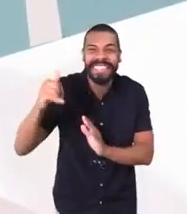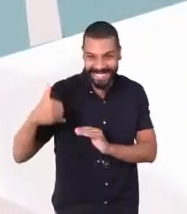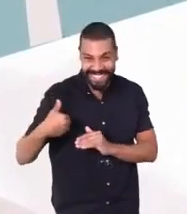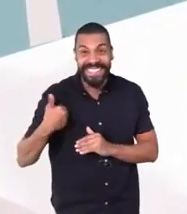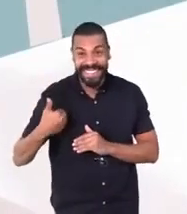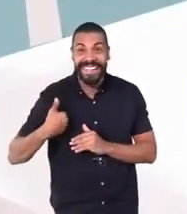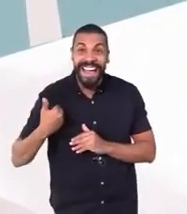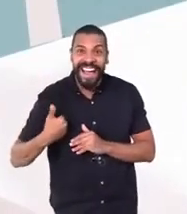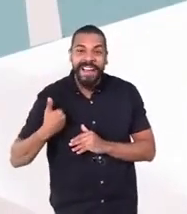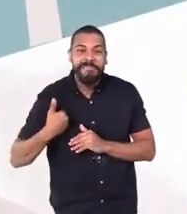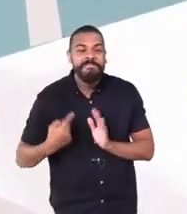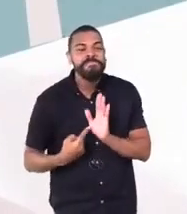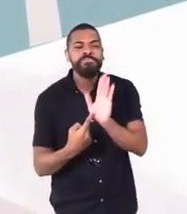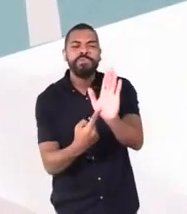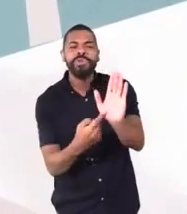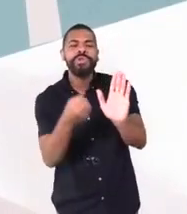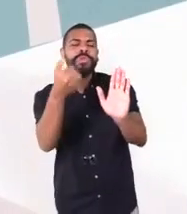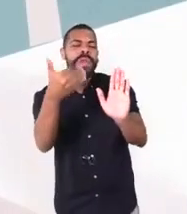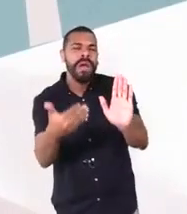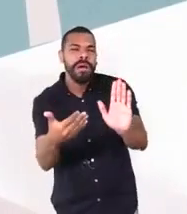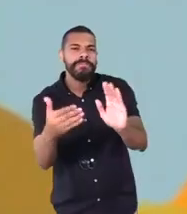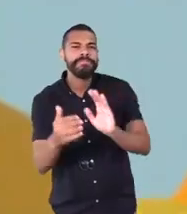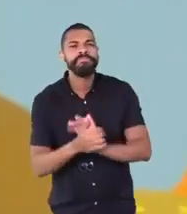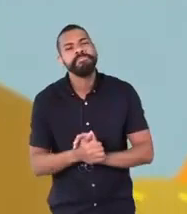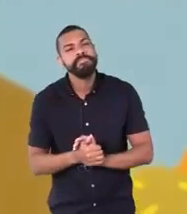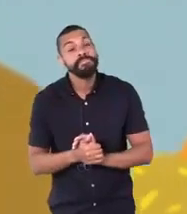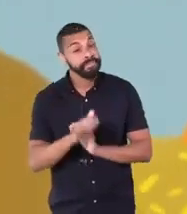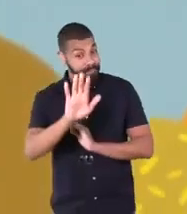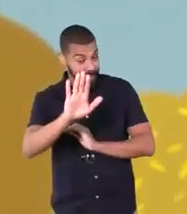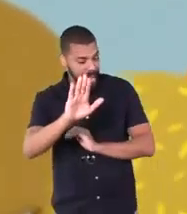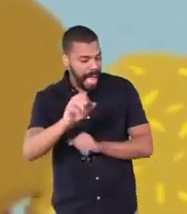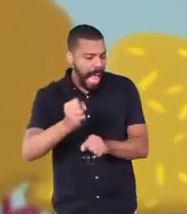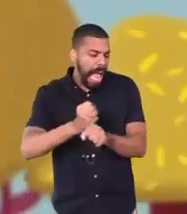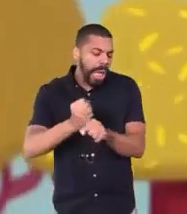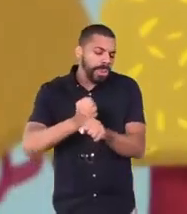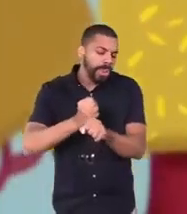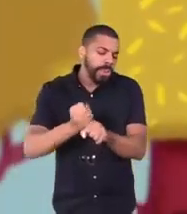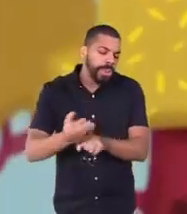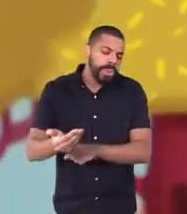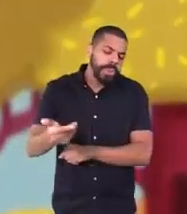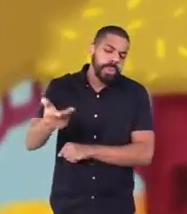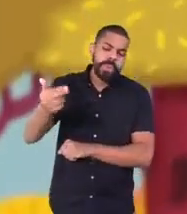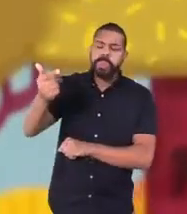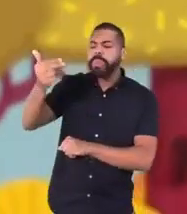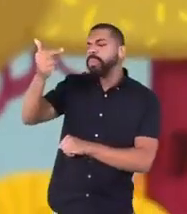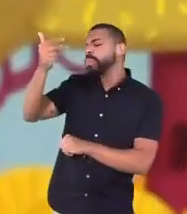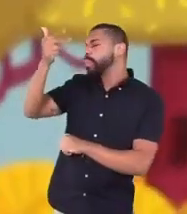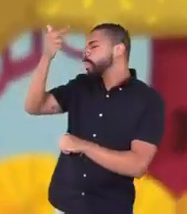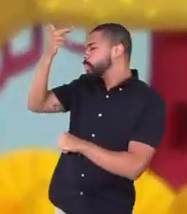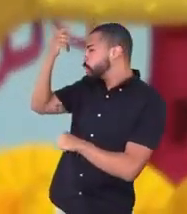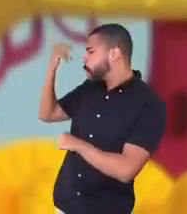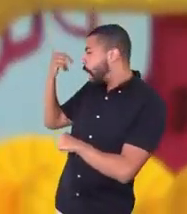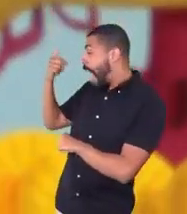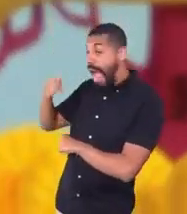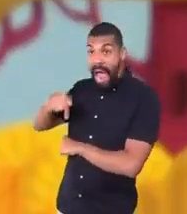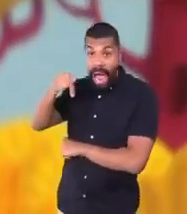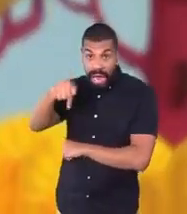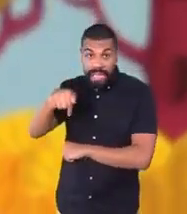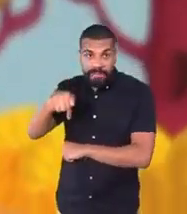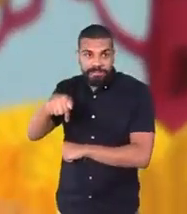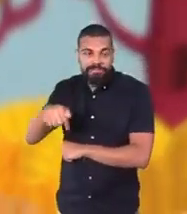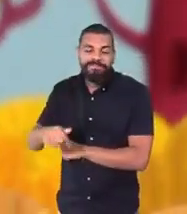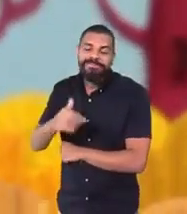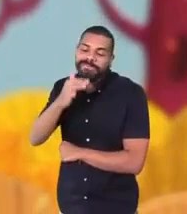anos se manifestou. Há muito tempo, aqui parecia um